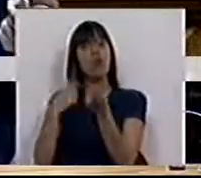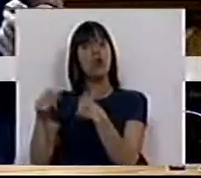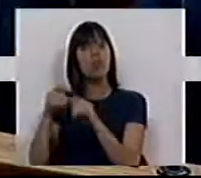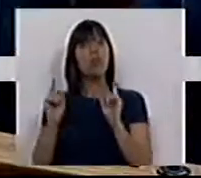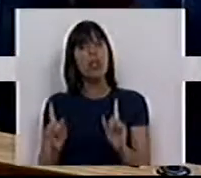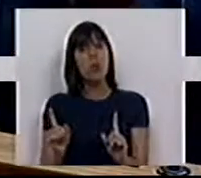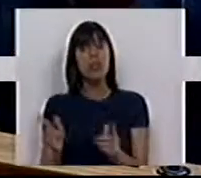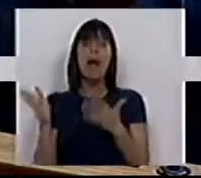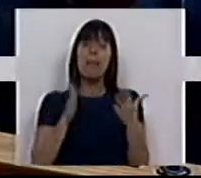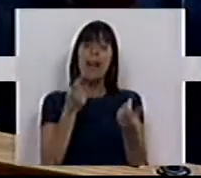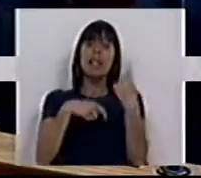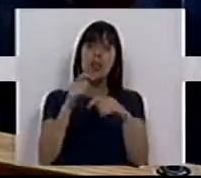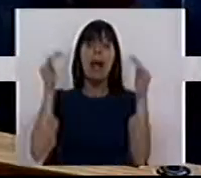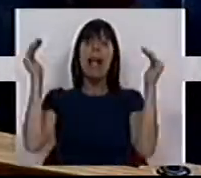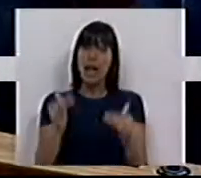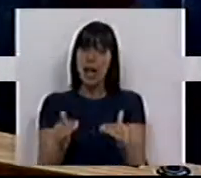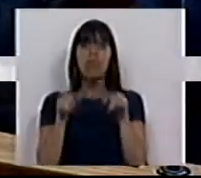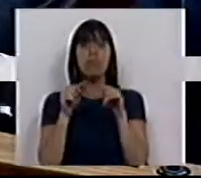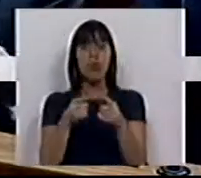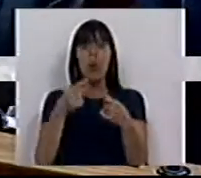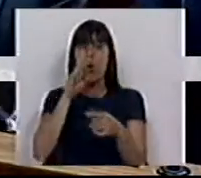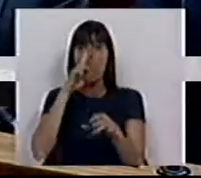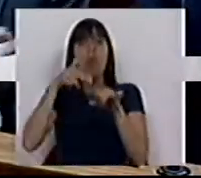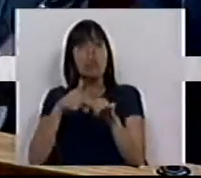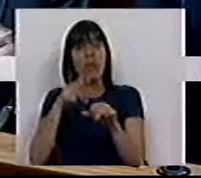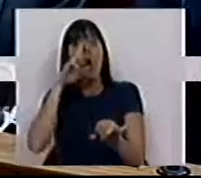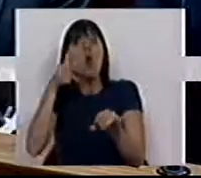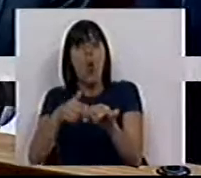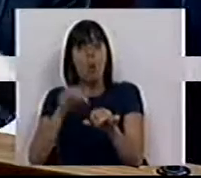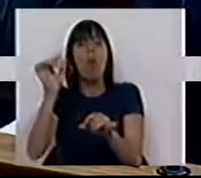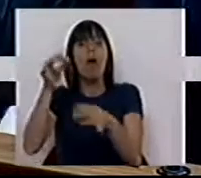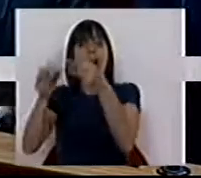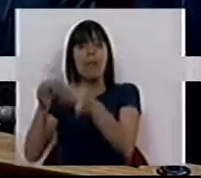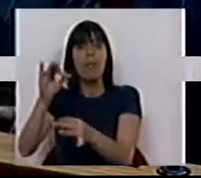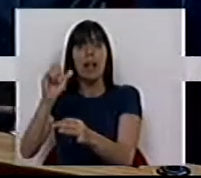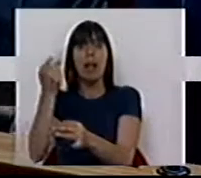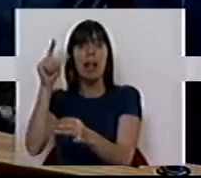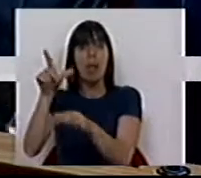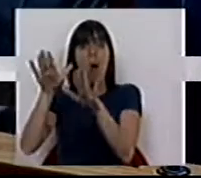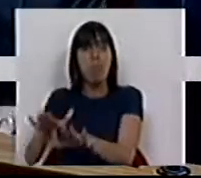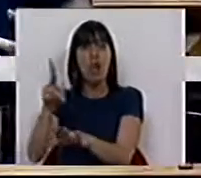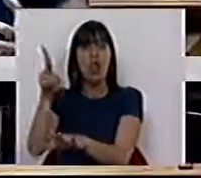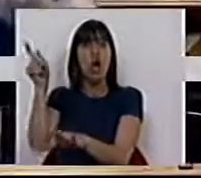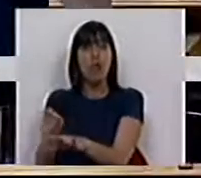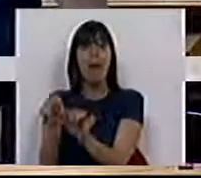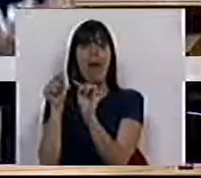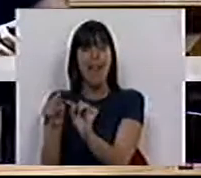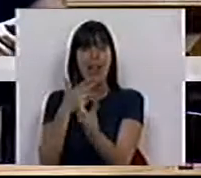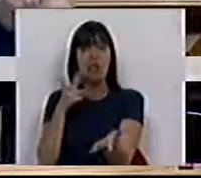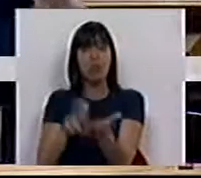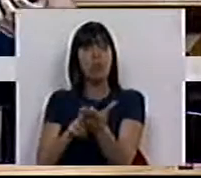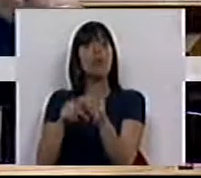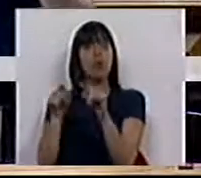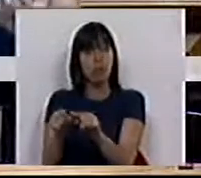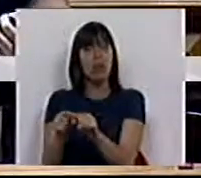exportações. E a parte das exportações que caiu foram os combustíveis. E os combustíveis vêm da refinaria da Galco que parou durante dois meses. E é esta a